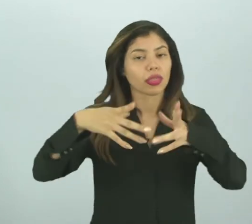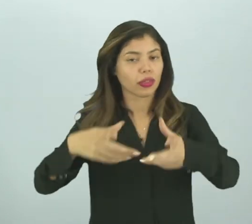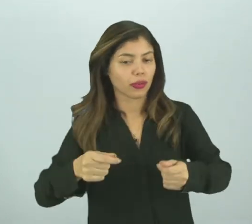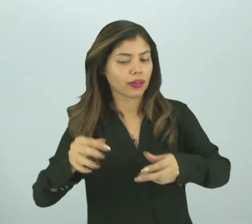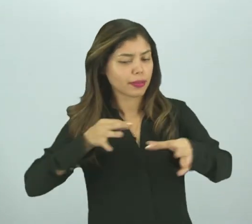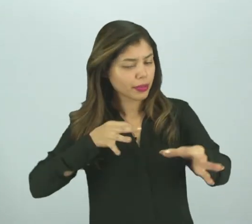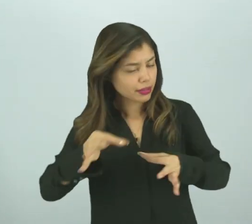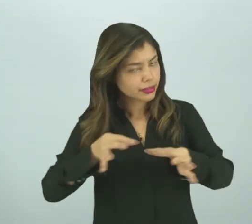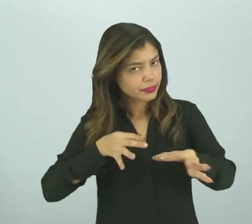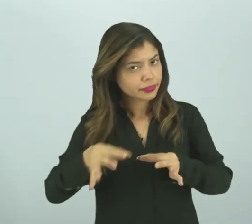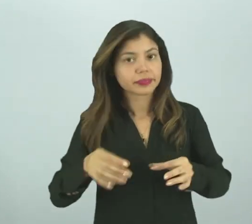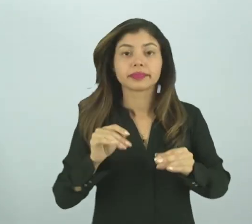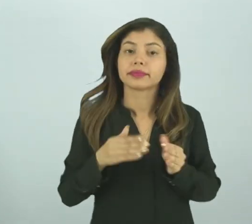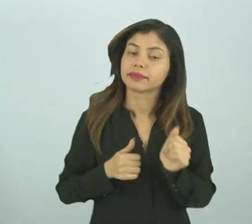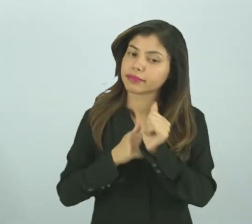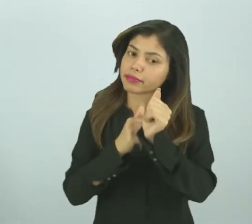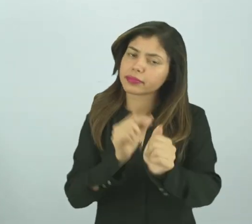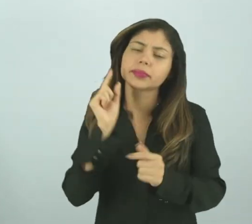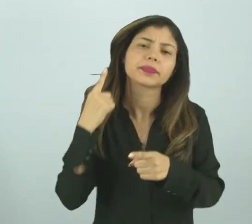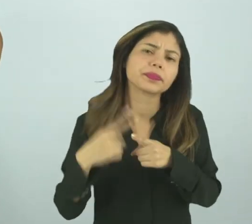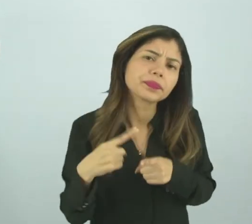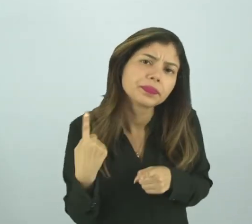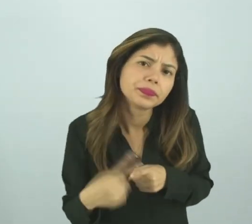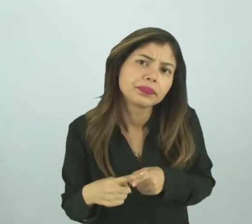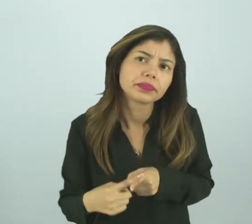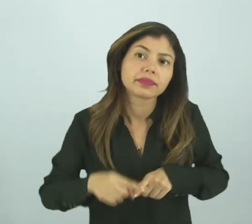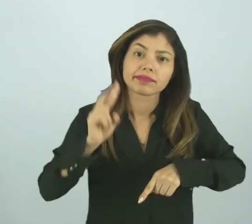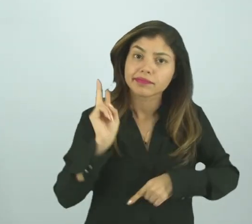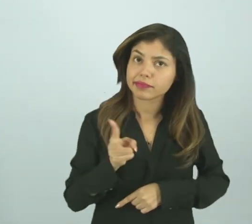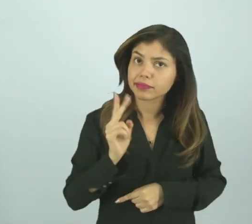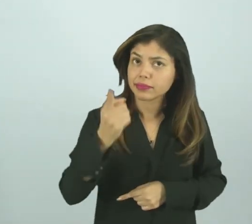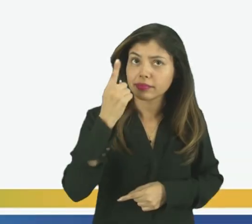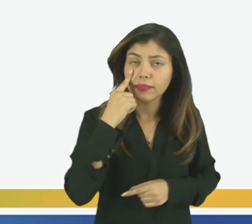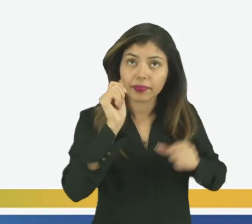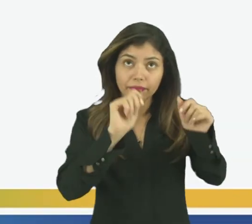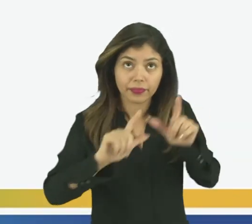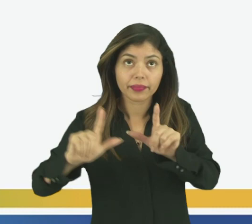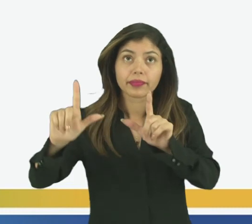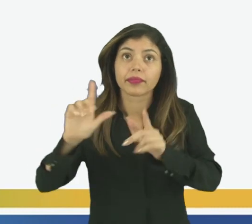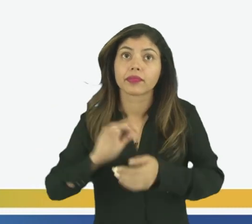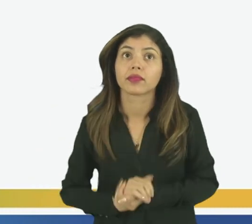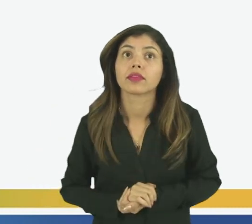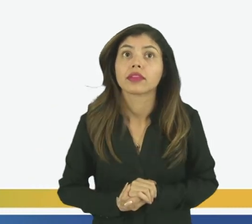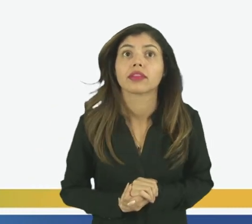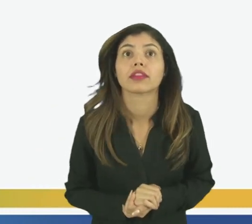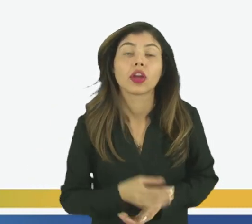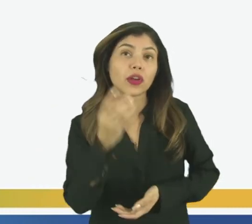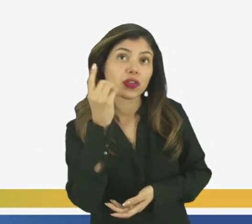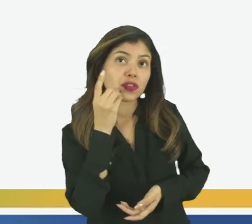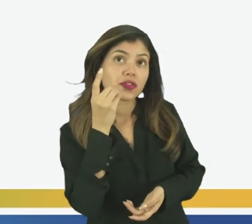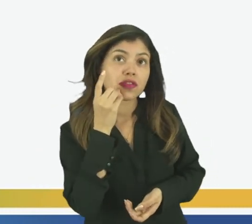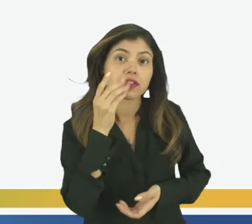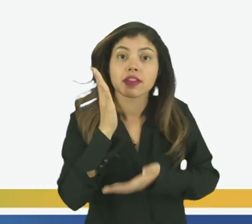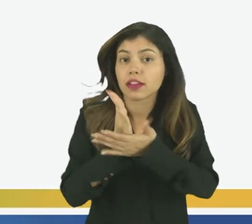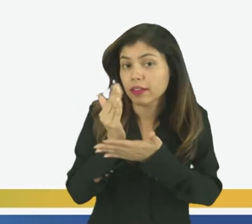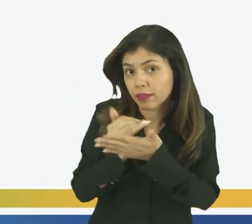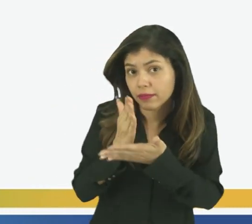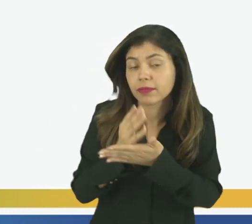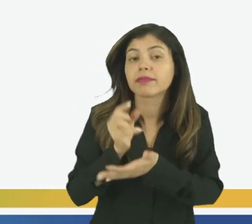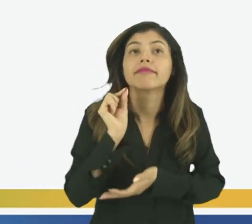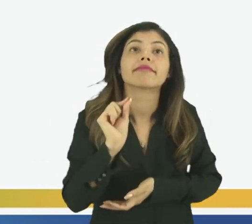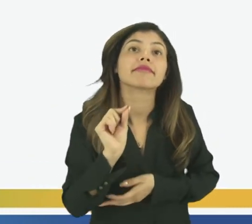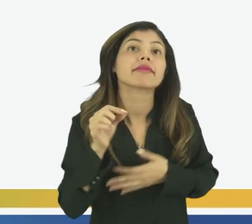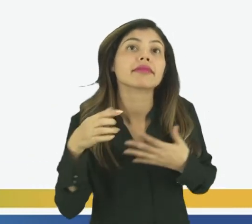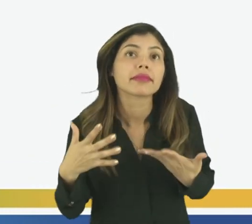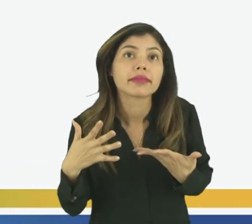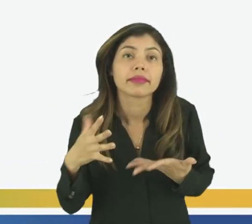planejamento segue por quê? Continua olhando na telinha. O nosso dia, ele se divide em